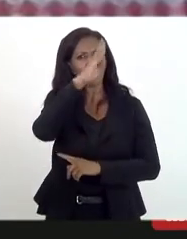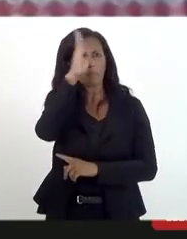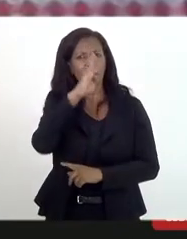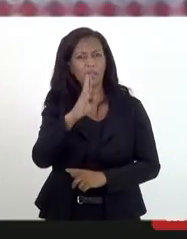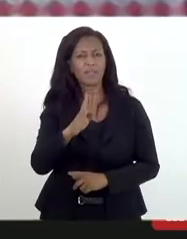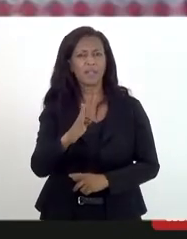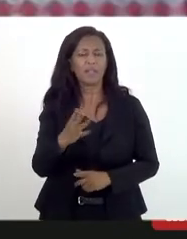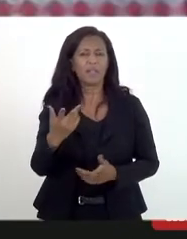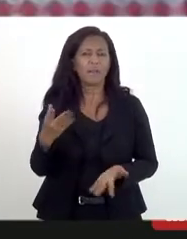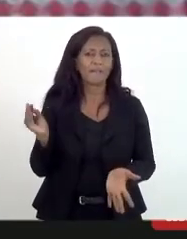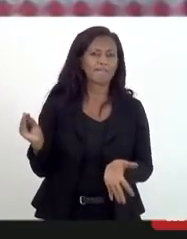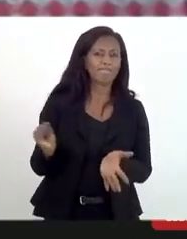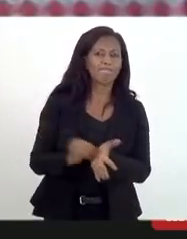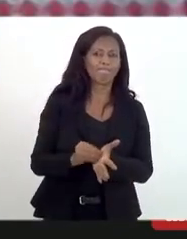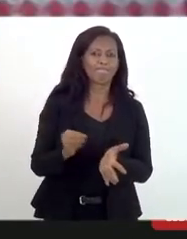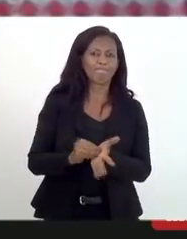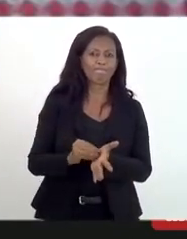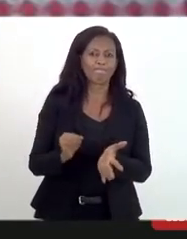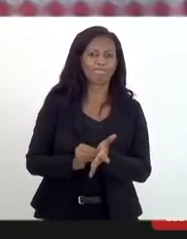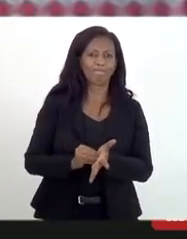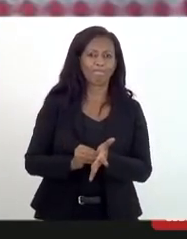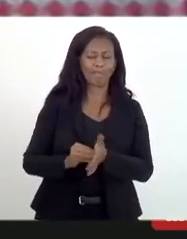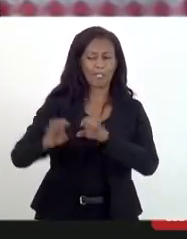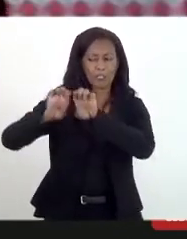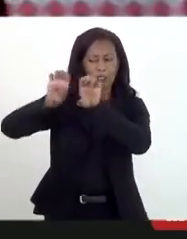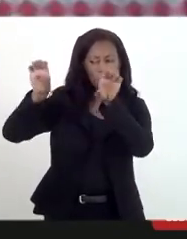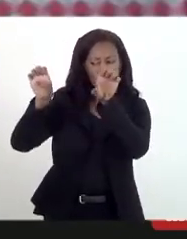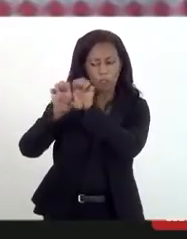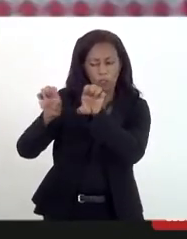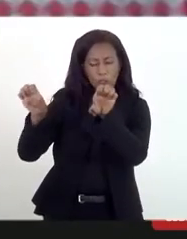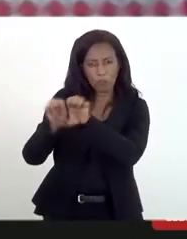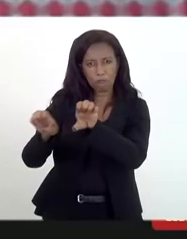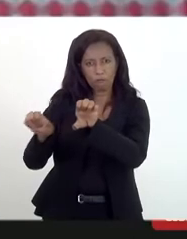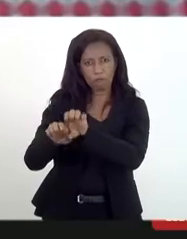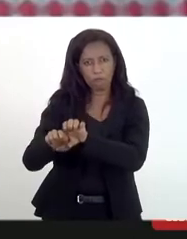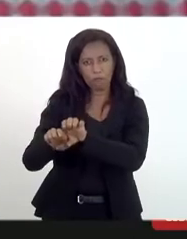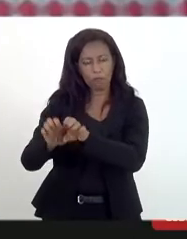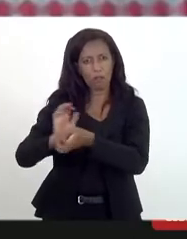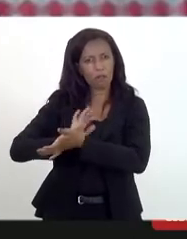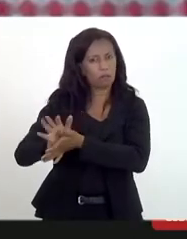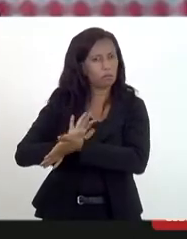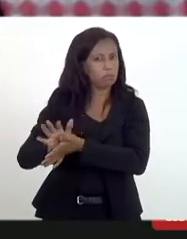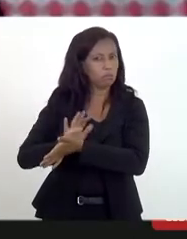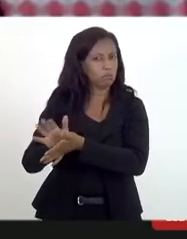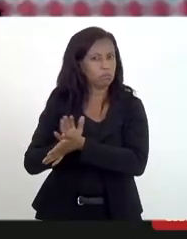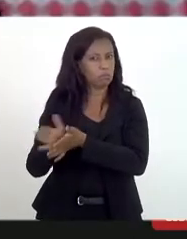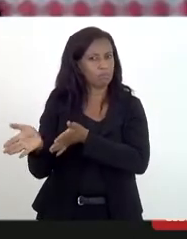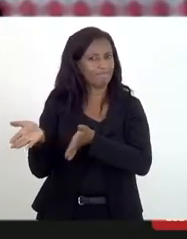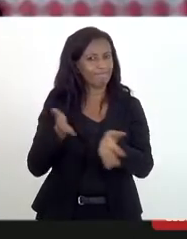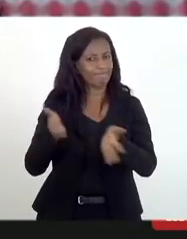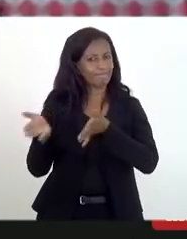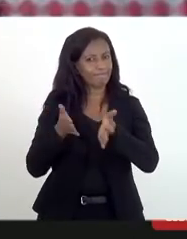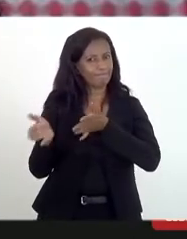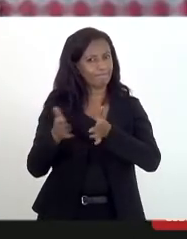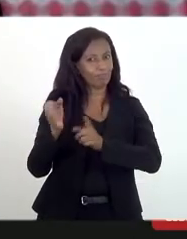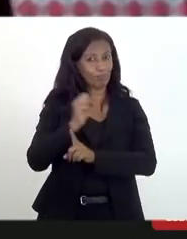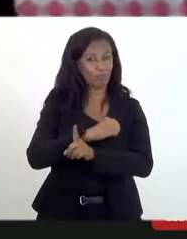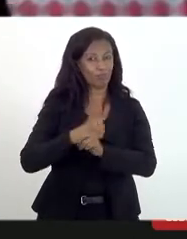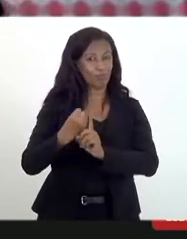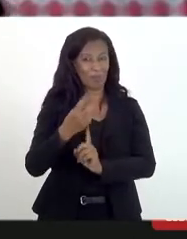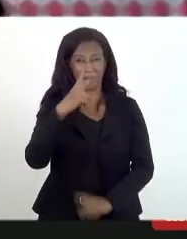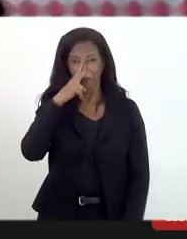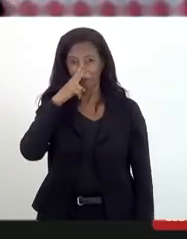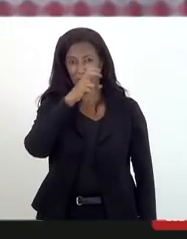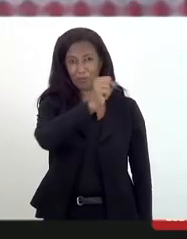efetiva o racismo estrutural a incidência do racismo nas relações sociais é muito